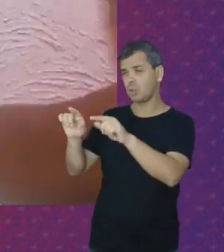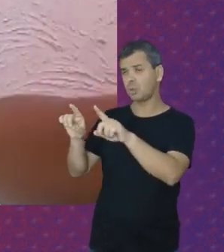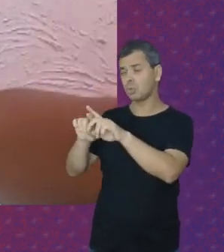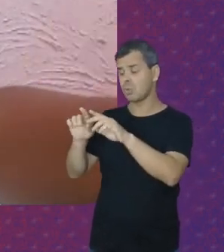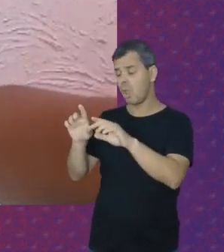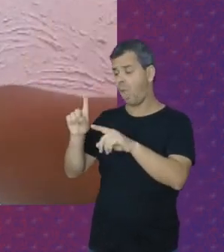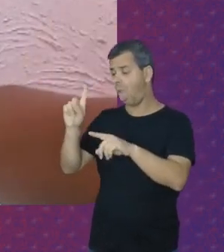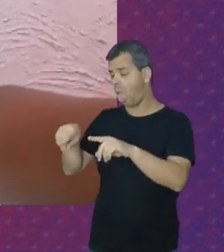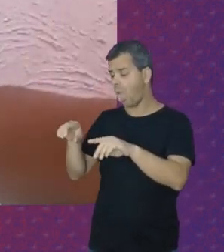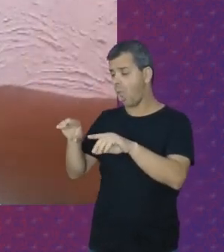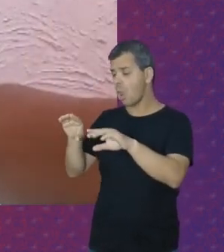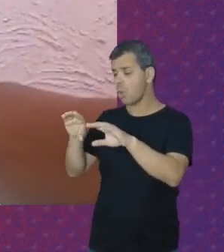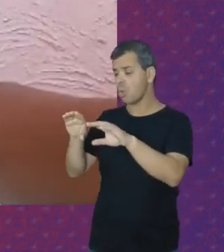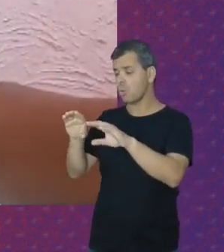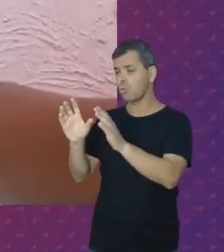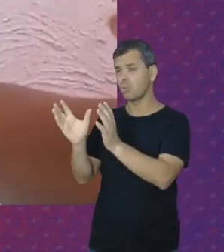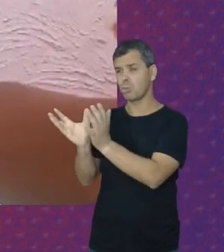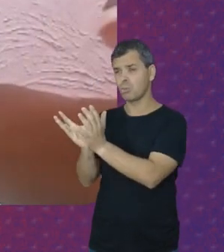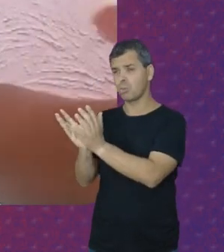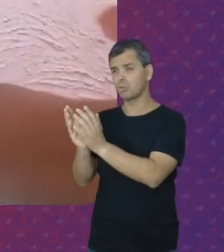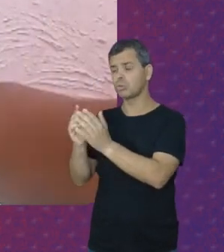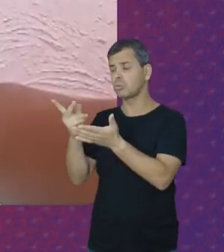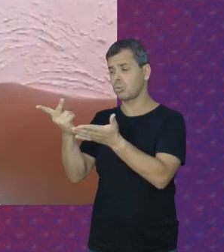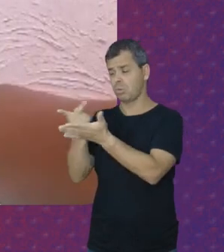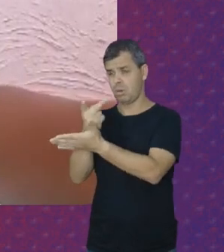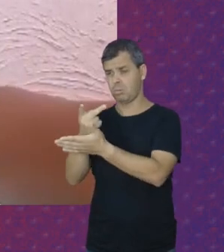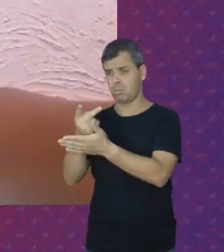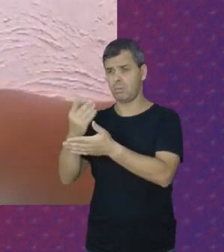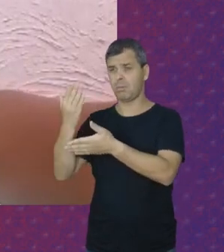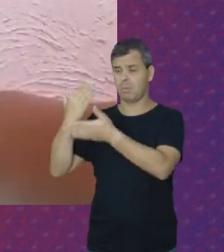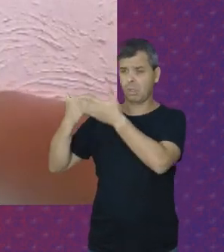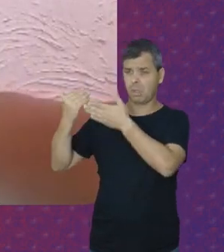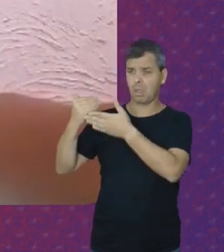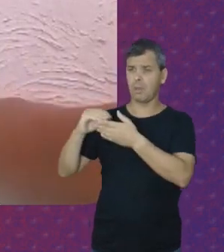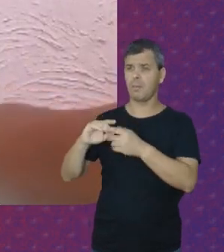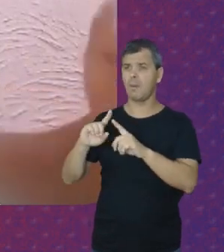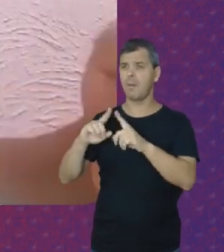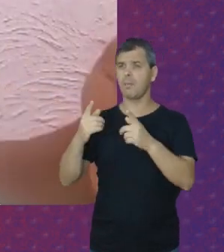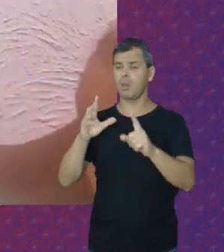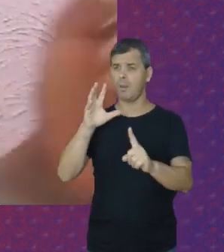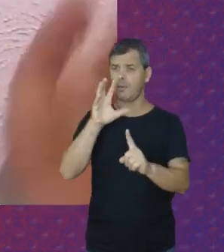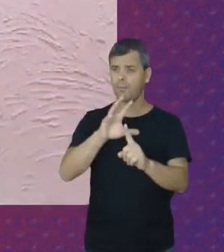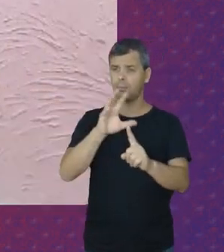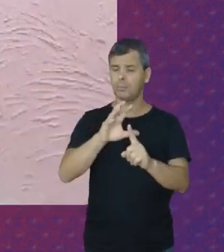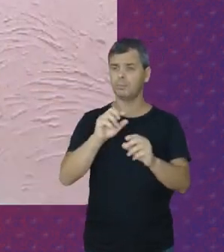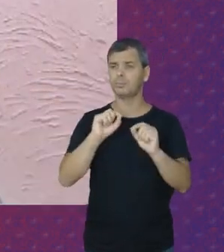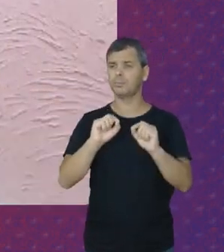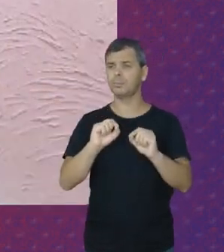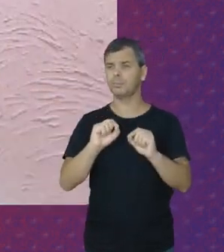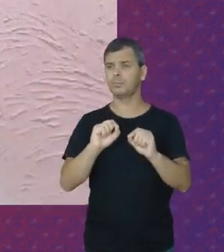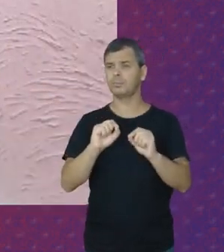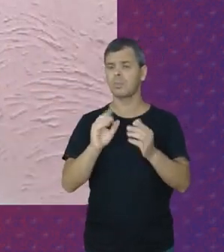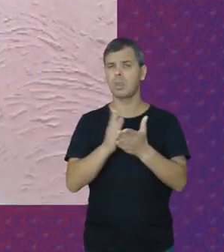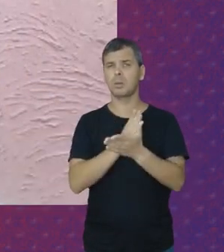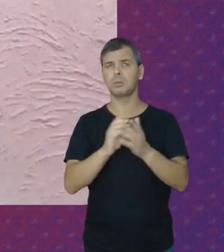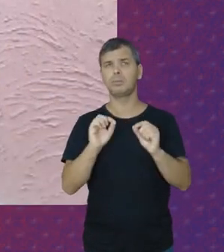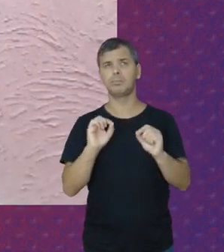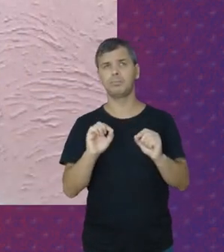conjunto De acontecimentos Que causou Alguns